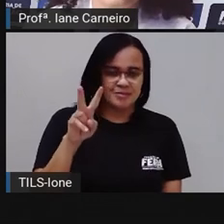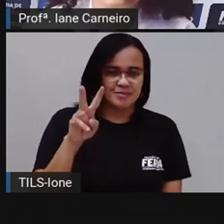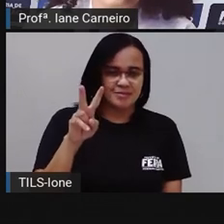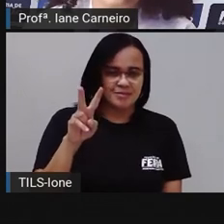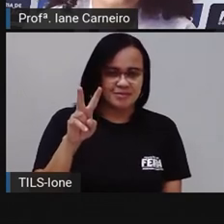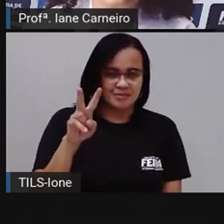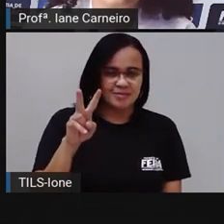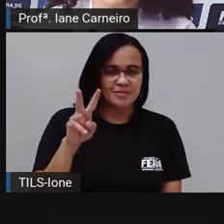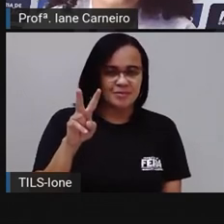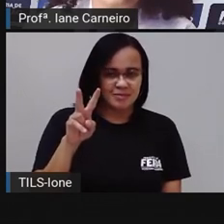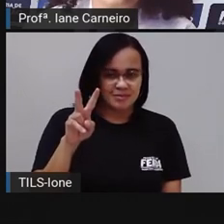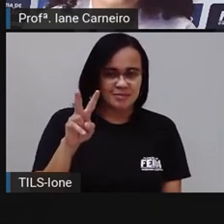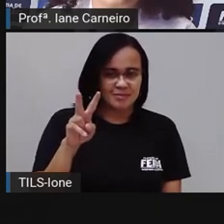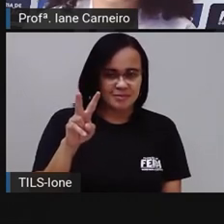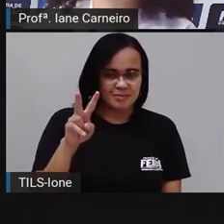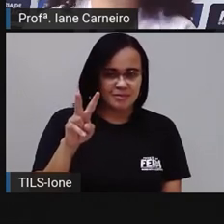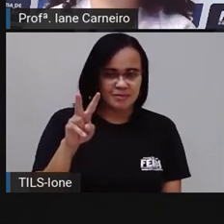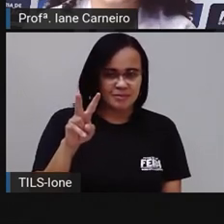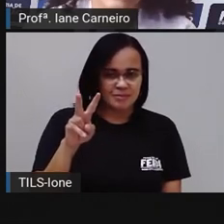o v.